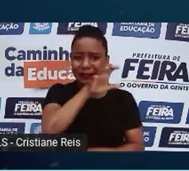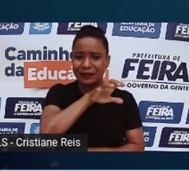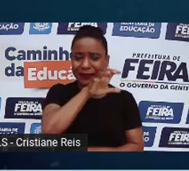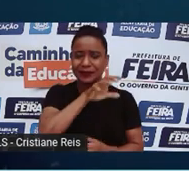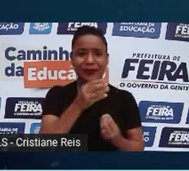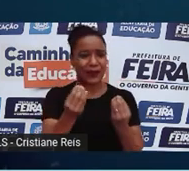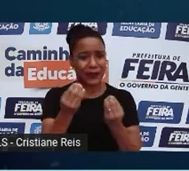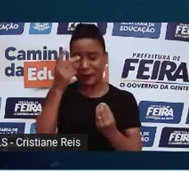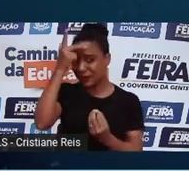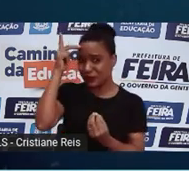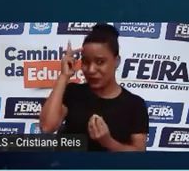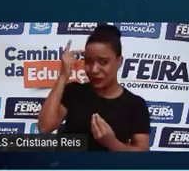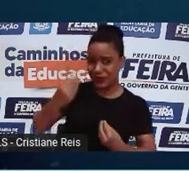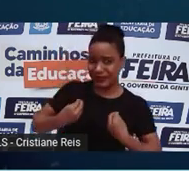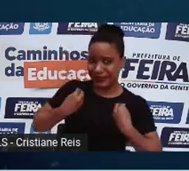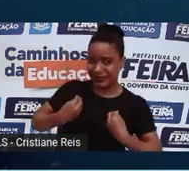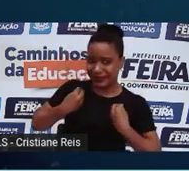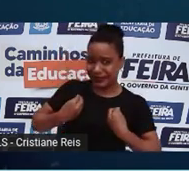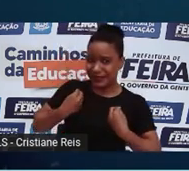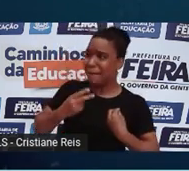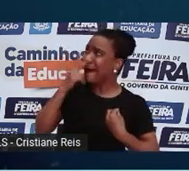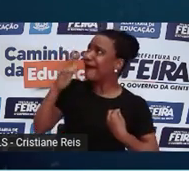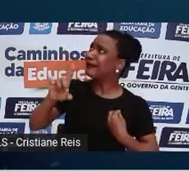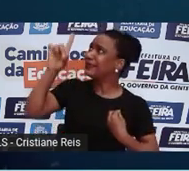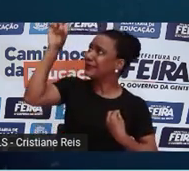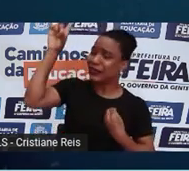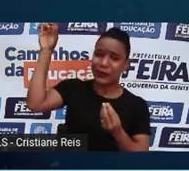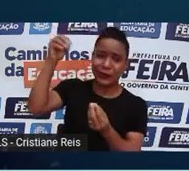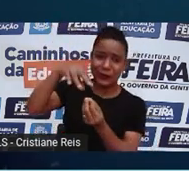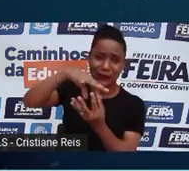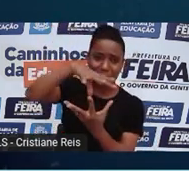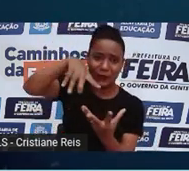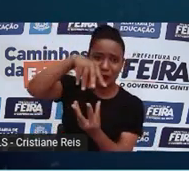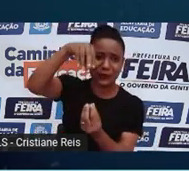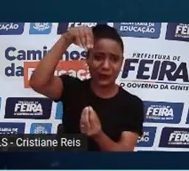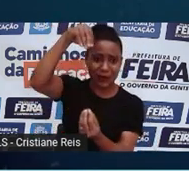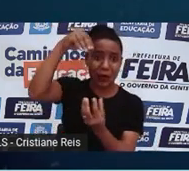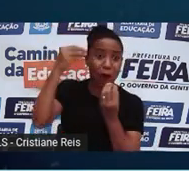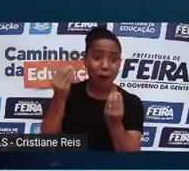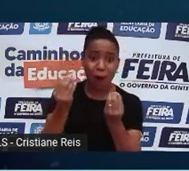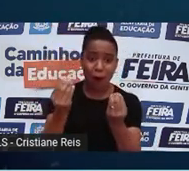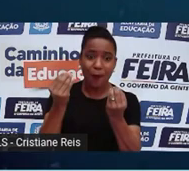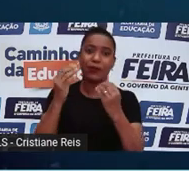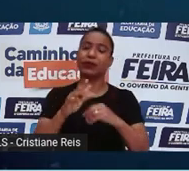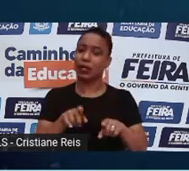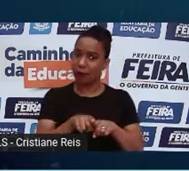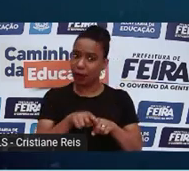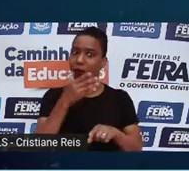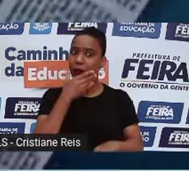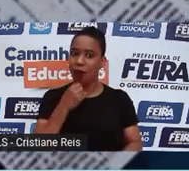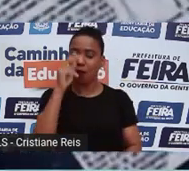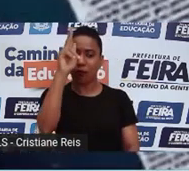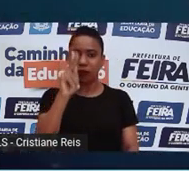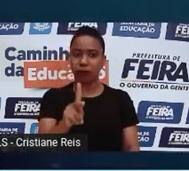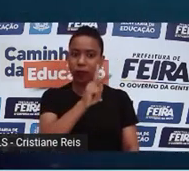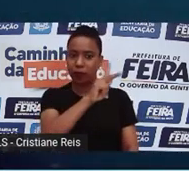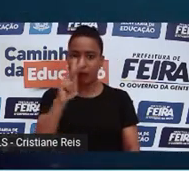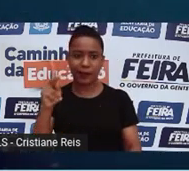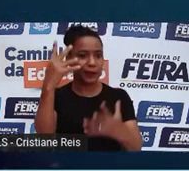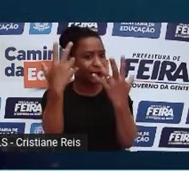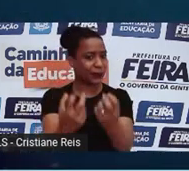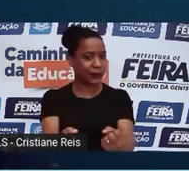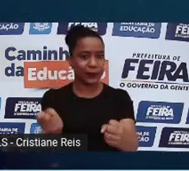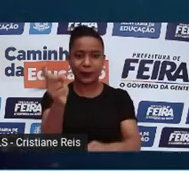estava querendo brincar de ser Deus. Até mesmo o Papa se pronunciou e se posicionou contra. Além disso, muitos países e